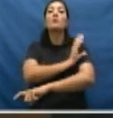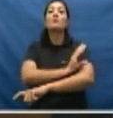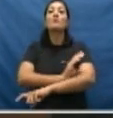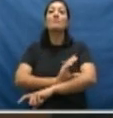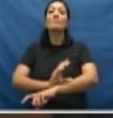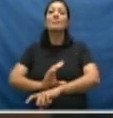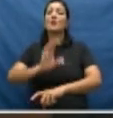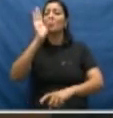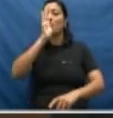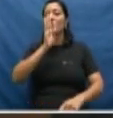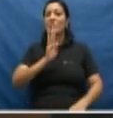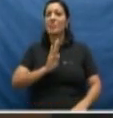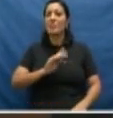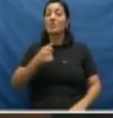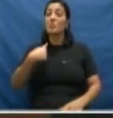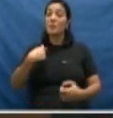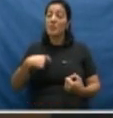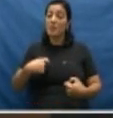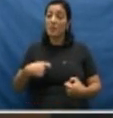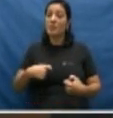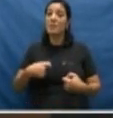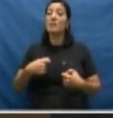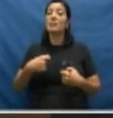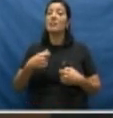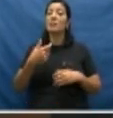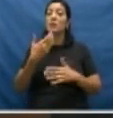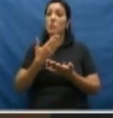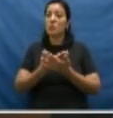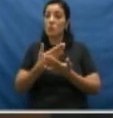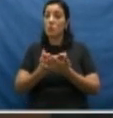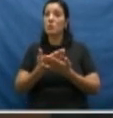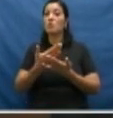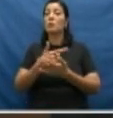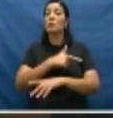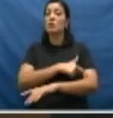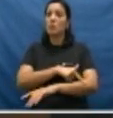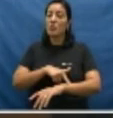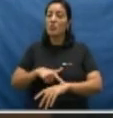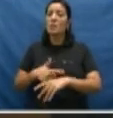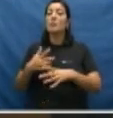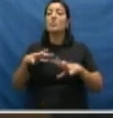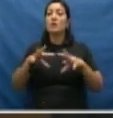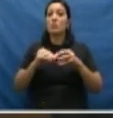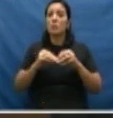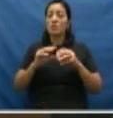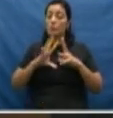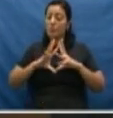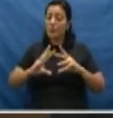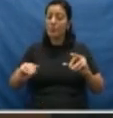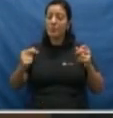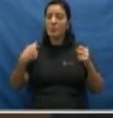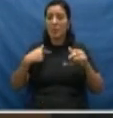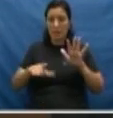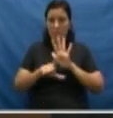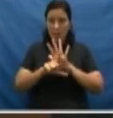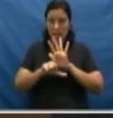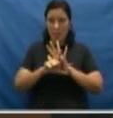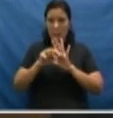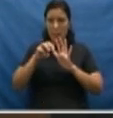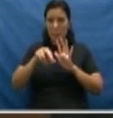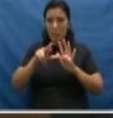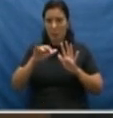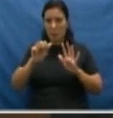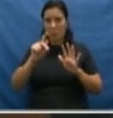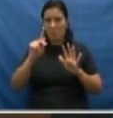Nós temos que desfazer com a educação, com a cultura, com ações, com práticas. Porque hoje não é só a lei, Maria da Penha, que vai